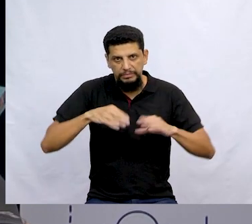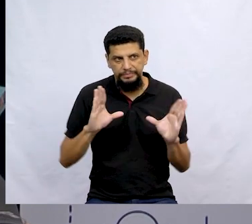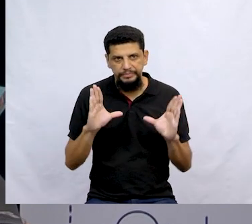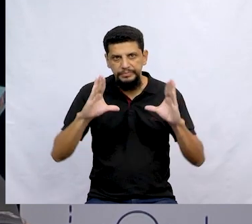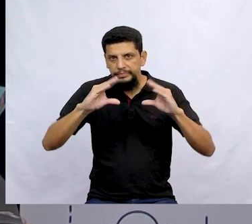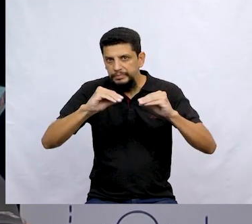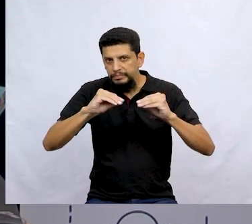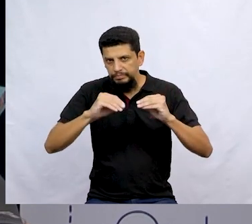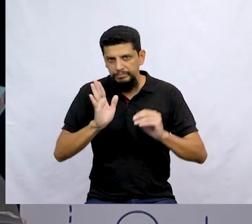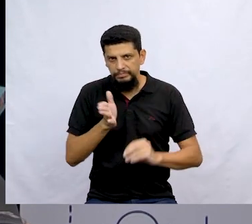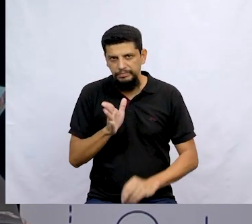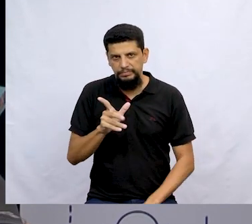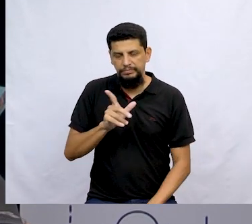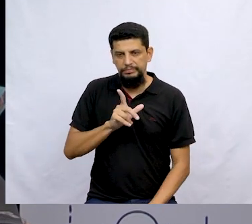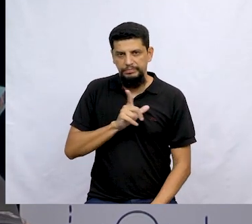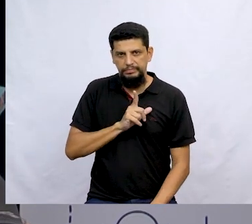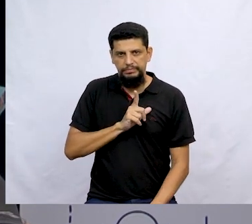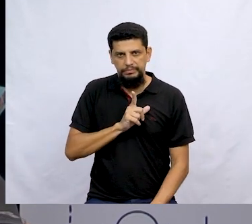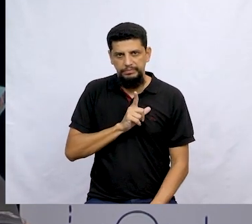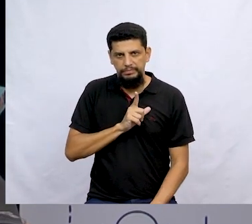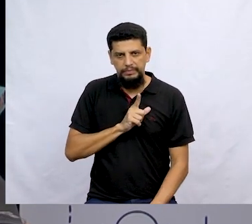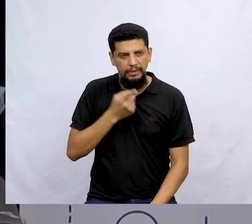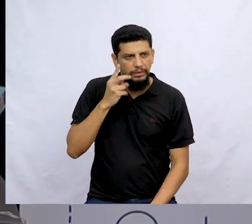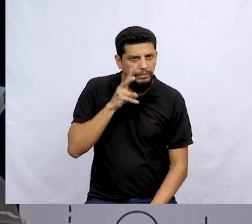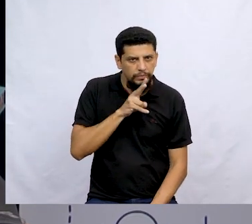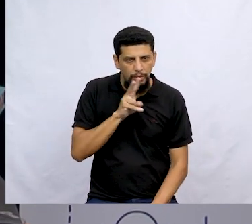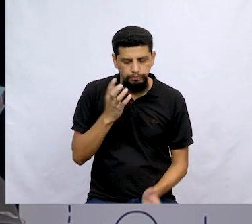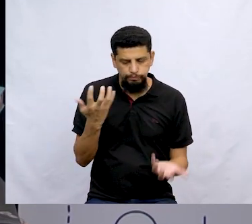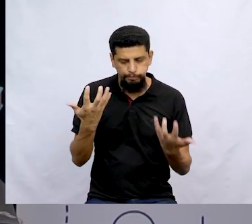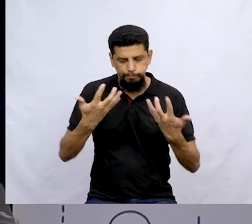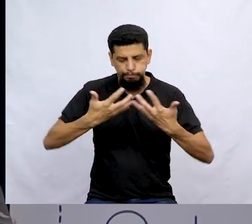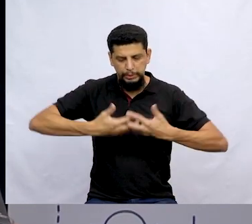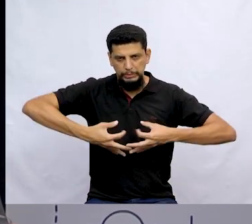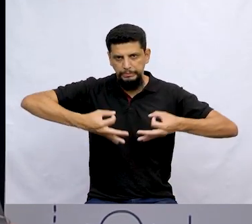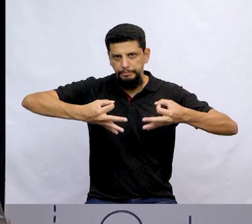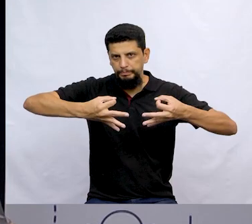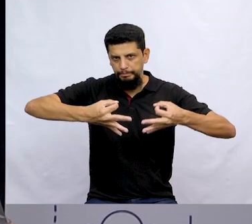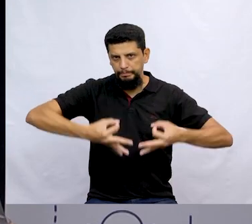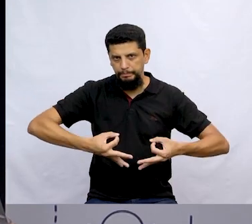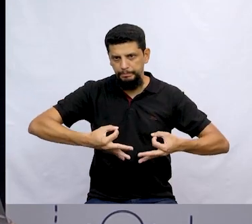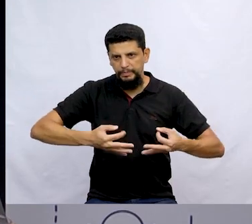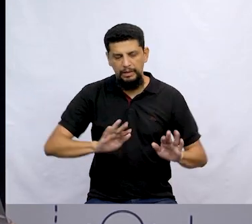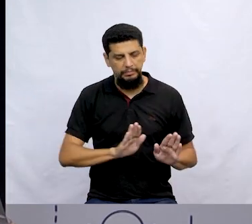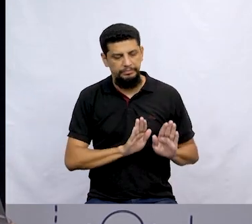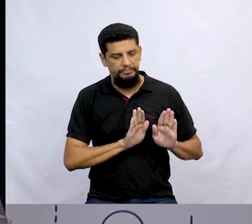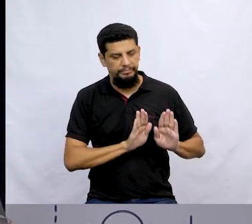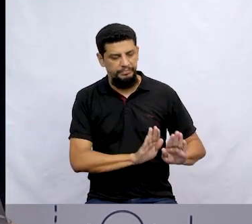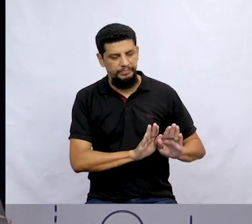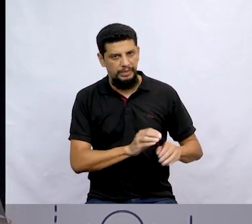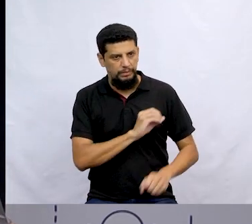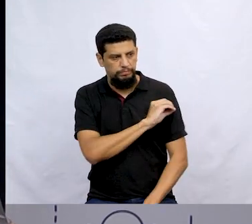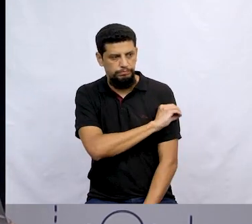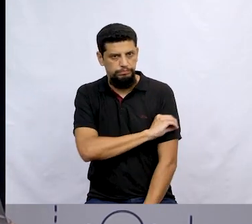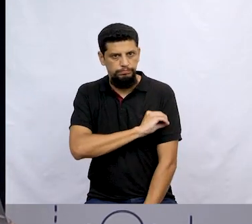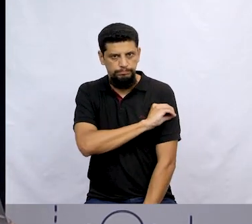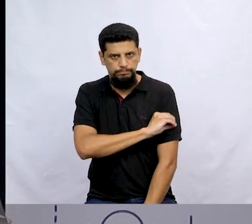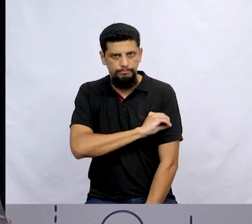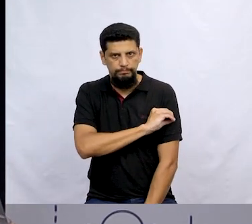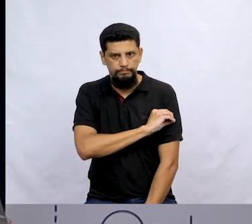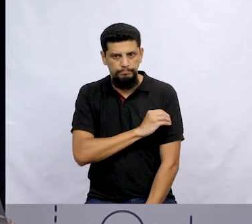noite, quando já tinha atestado, viu que estava funcionando perfeitamente. E a deixou lá, na oficina.